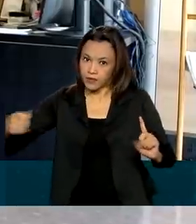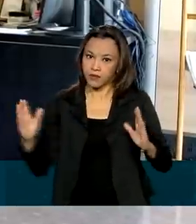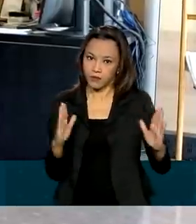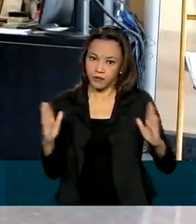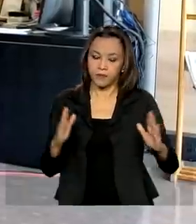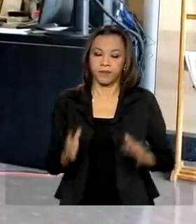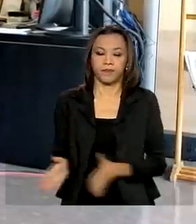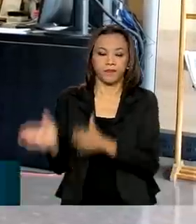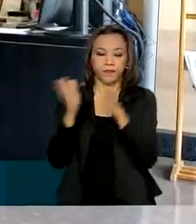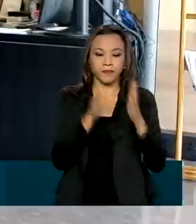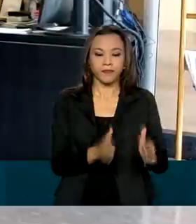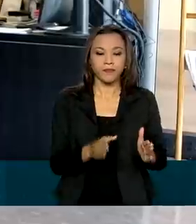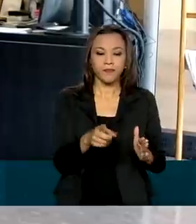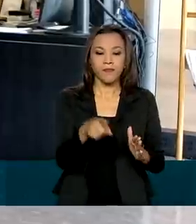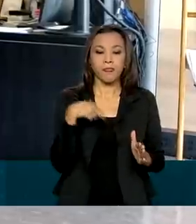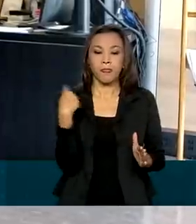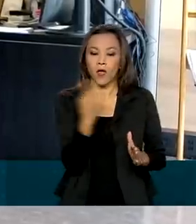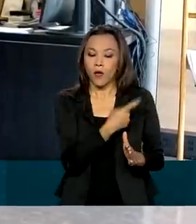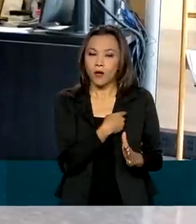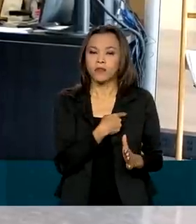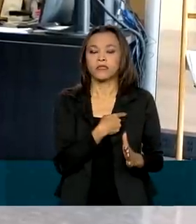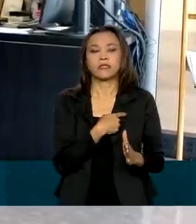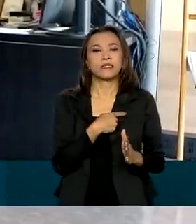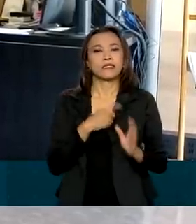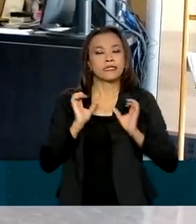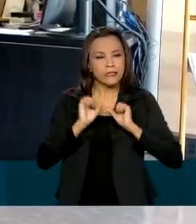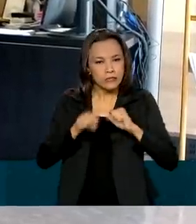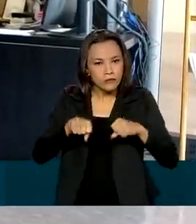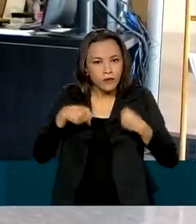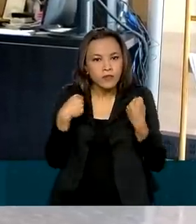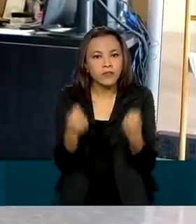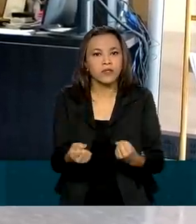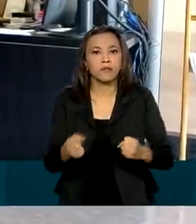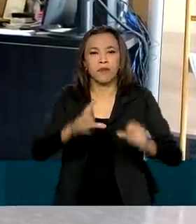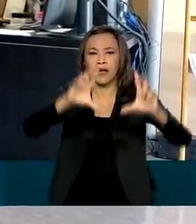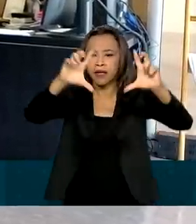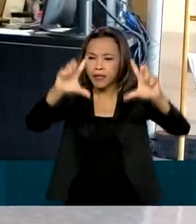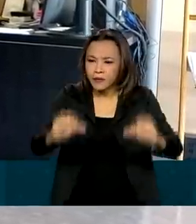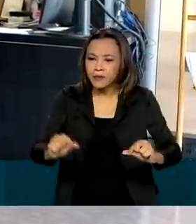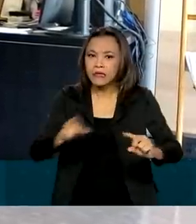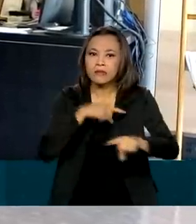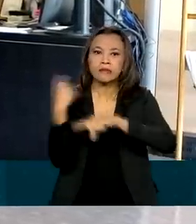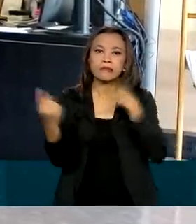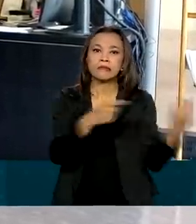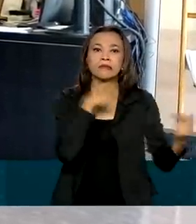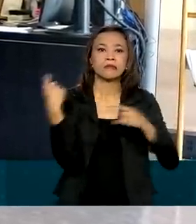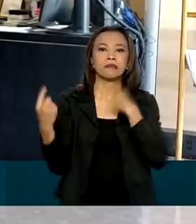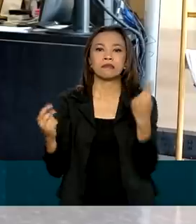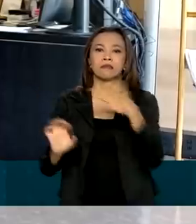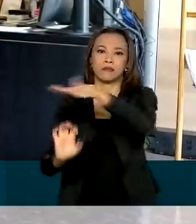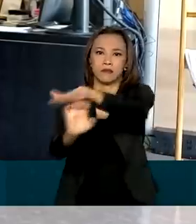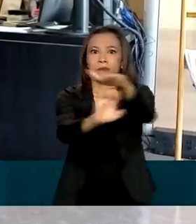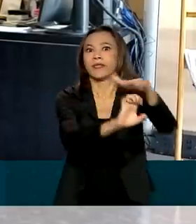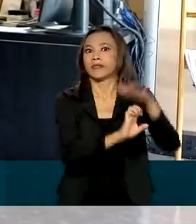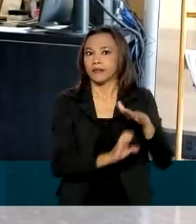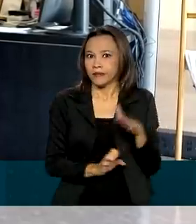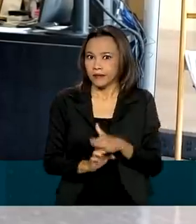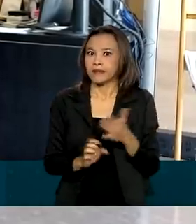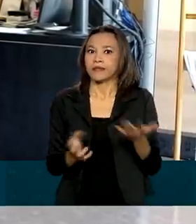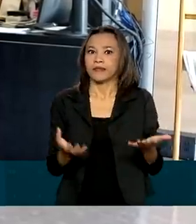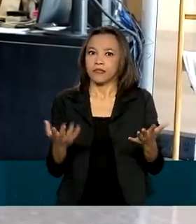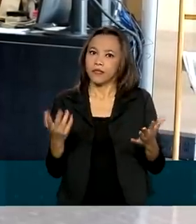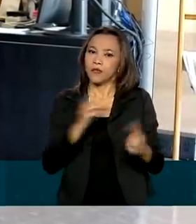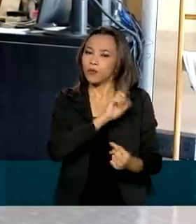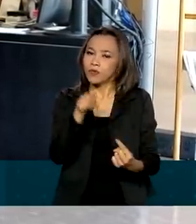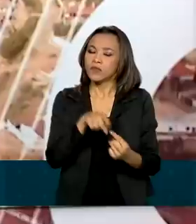Nós estamos fazendo um grande esforço para diminuir a mortandade das empresas e ao mesmo tempo fortalecer o Brasil nesse